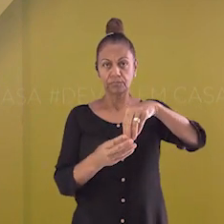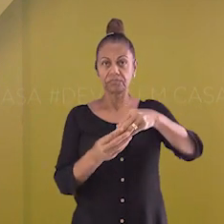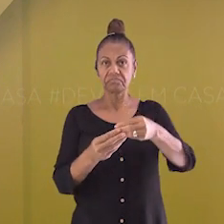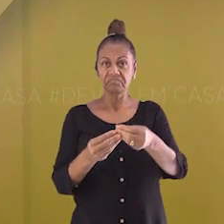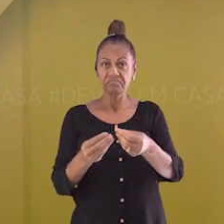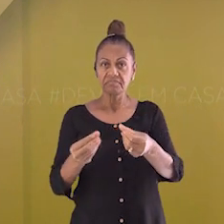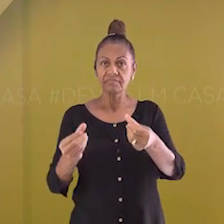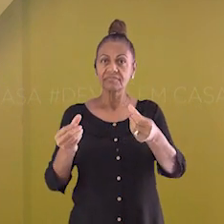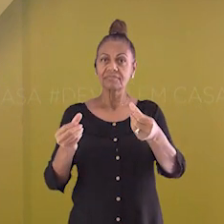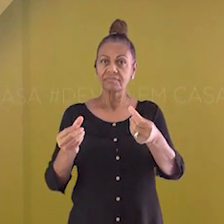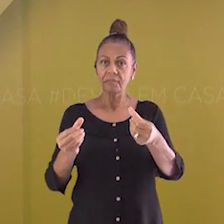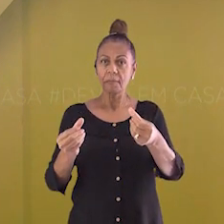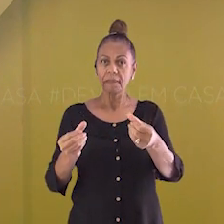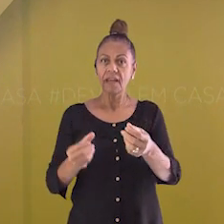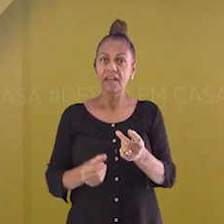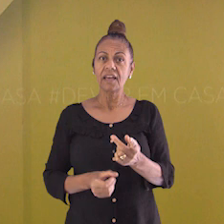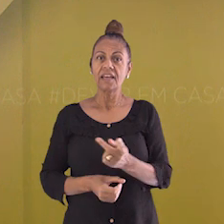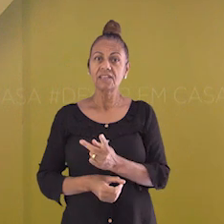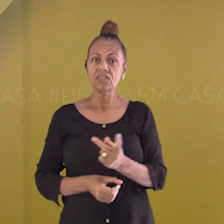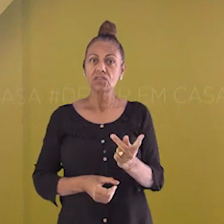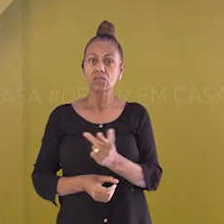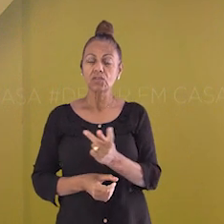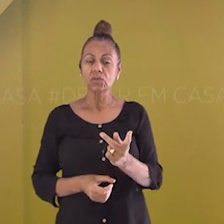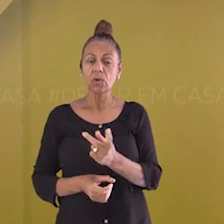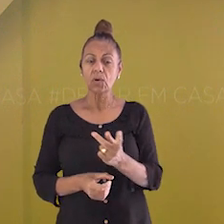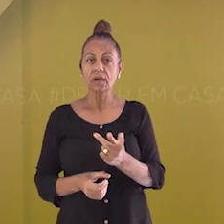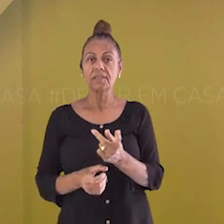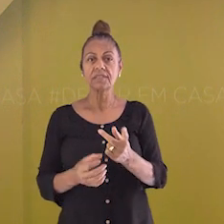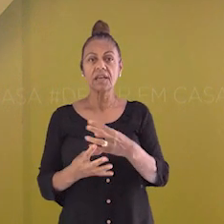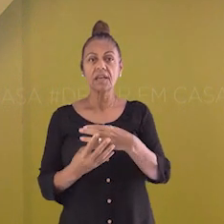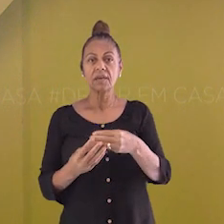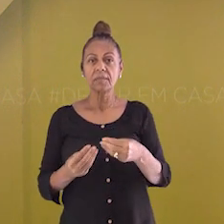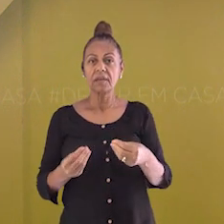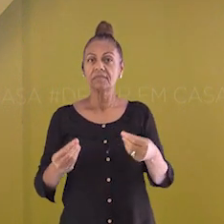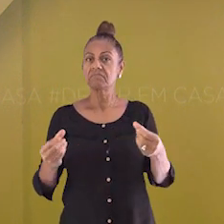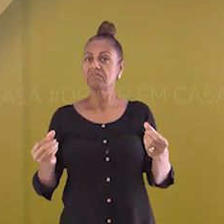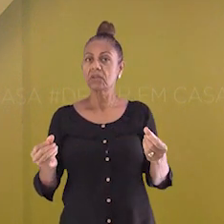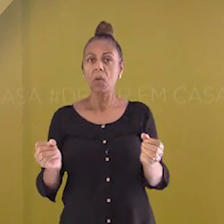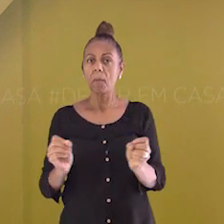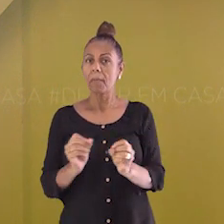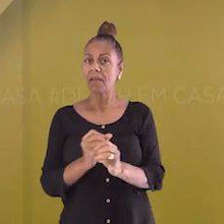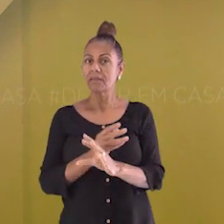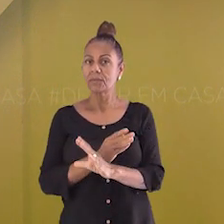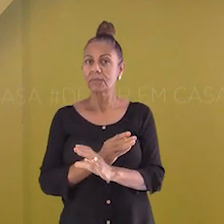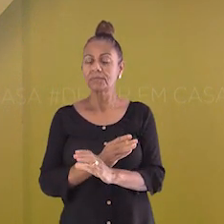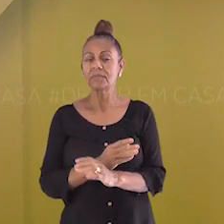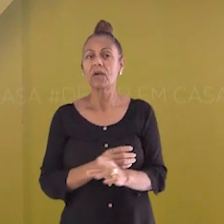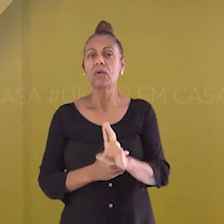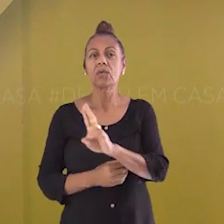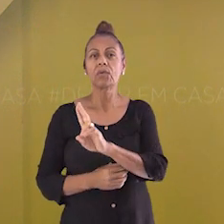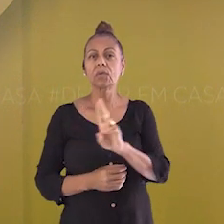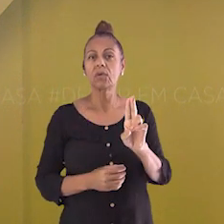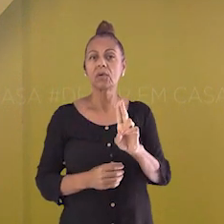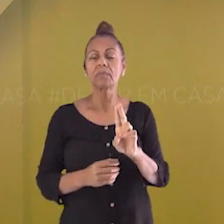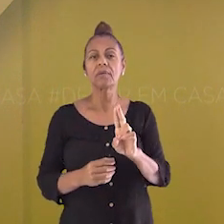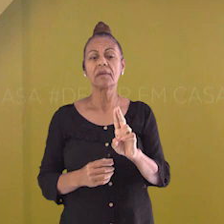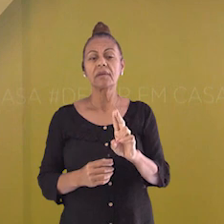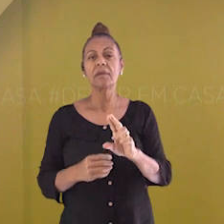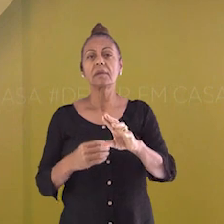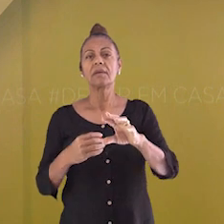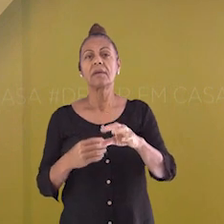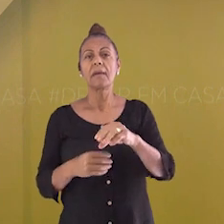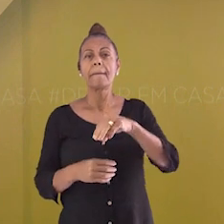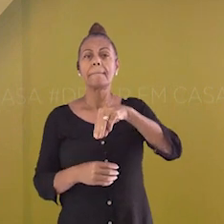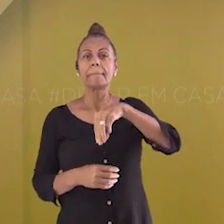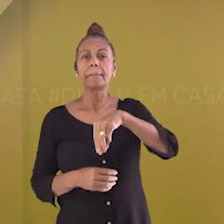Nesses casos, nós podemos dizer que estes materiais se dissolveram completamente na água. E o nome disso